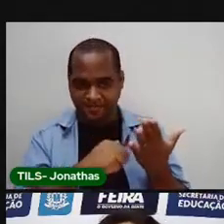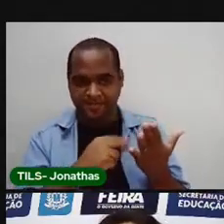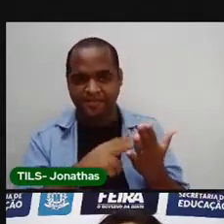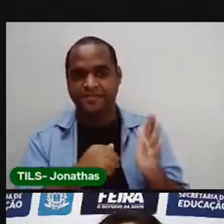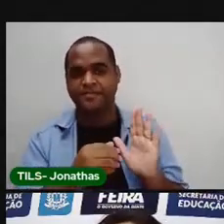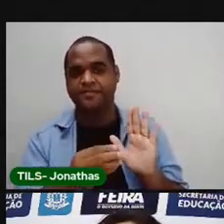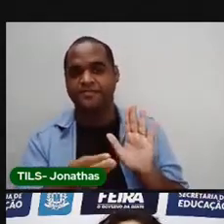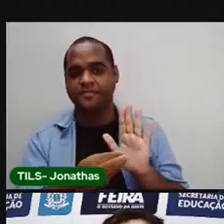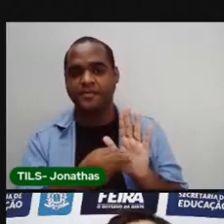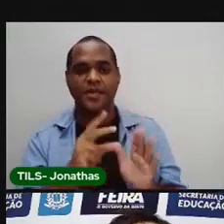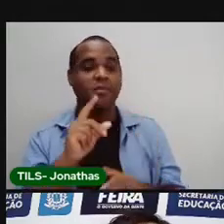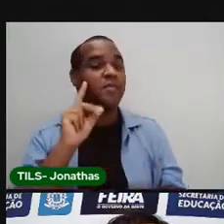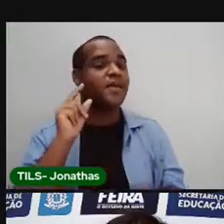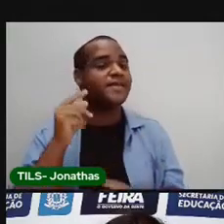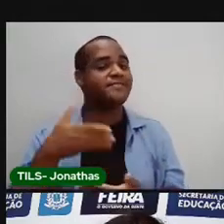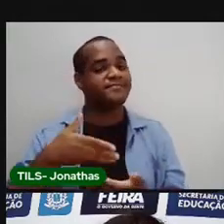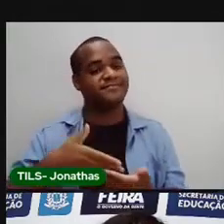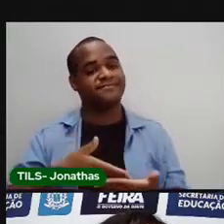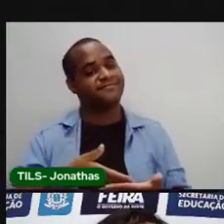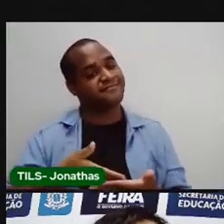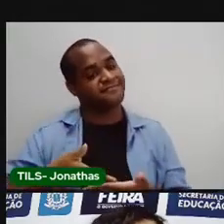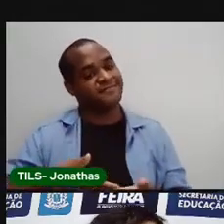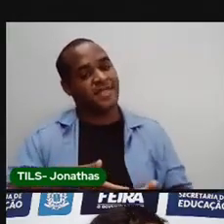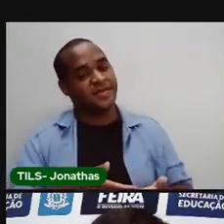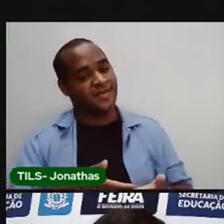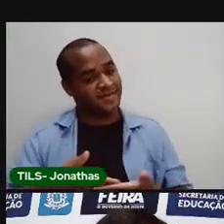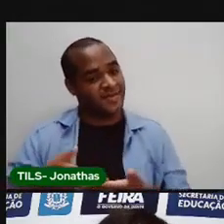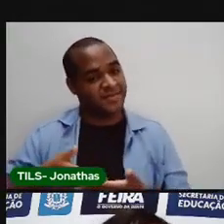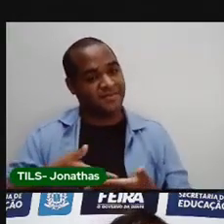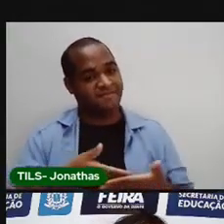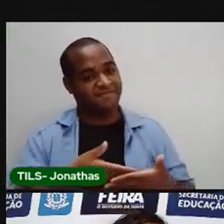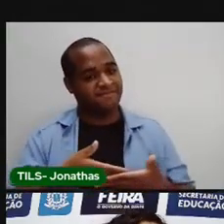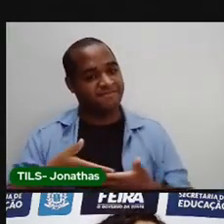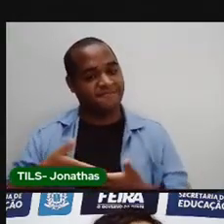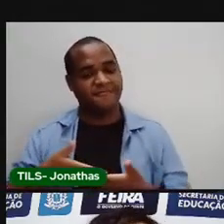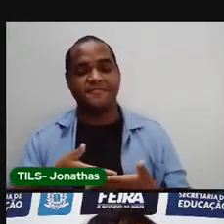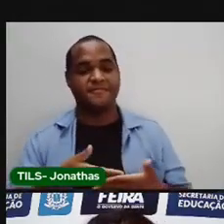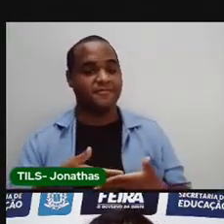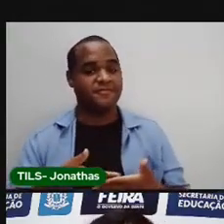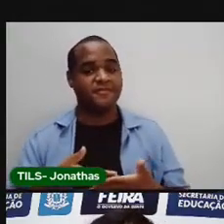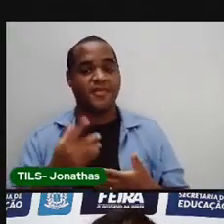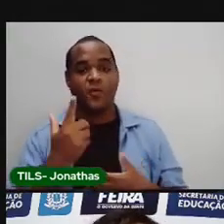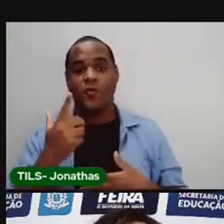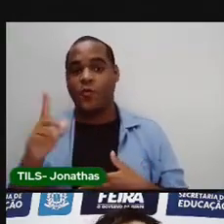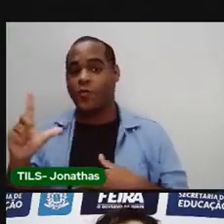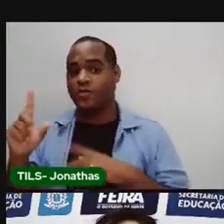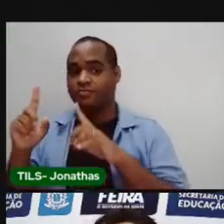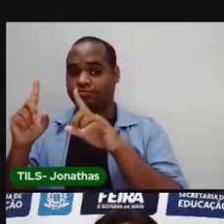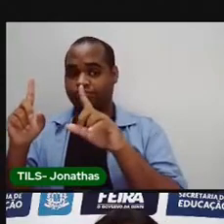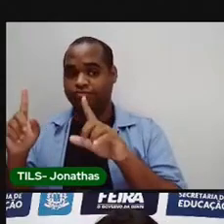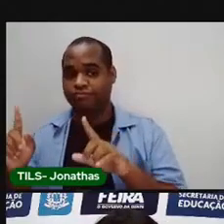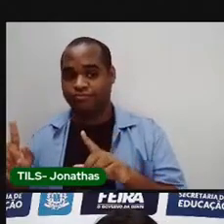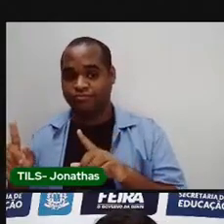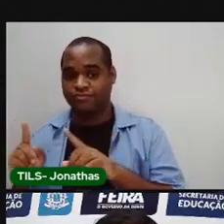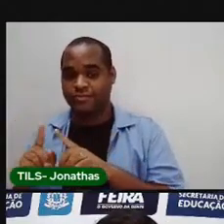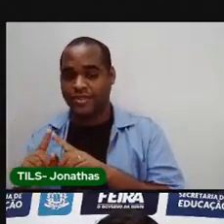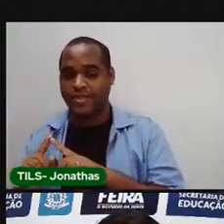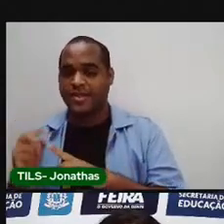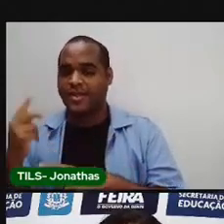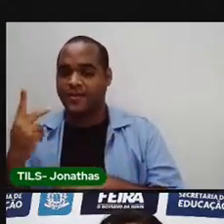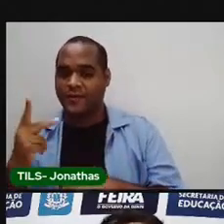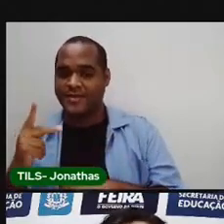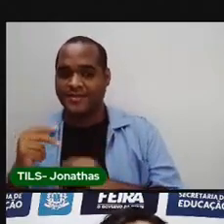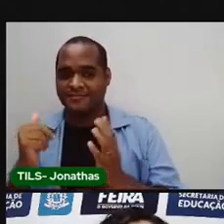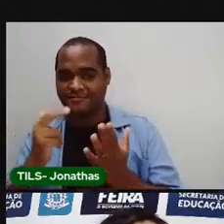Algo que aconteceu com você. Quando você era um bebê. Do lado. Você vai escrever e